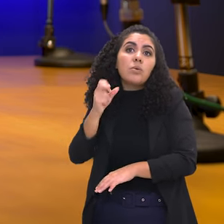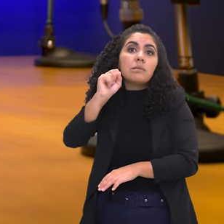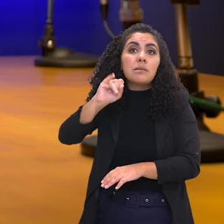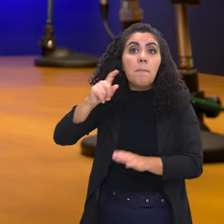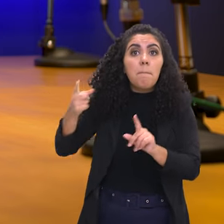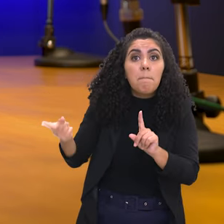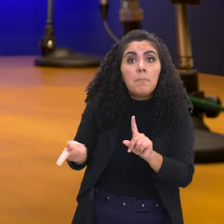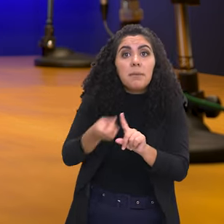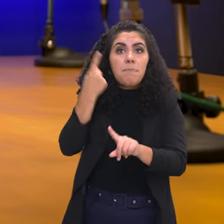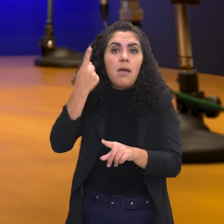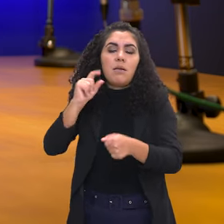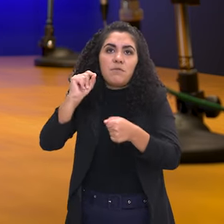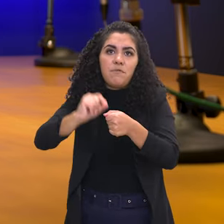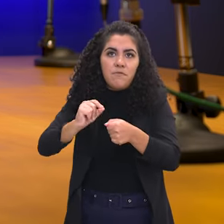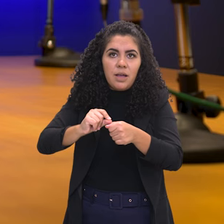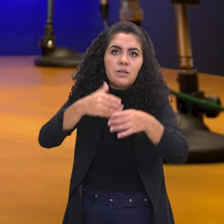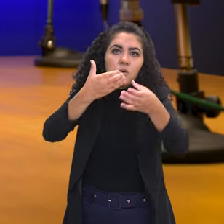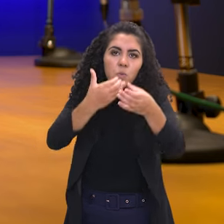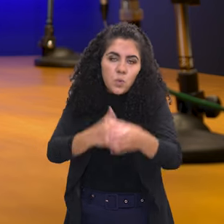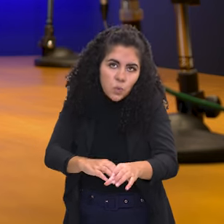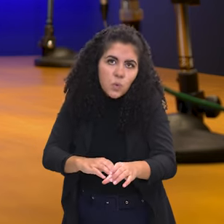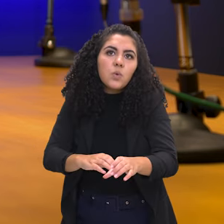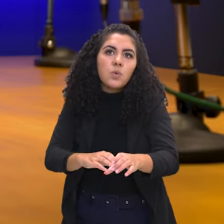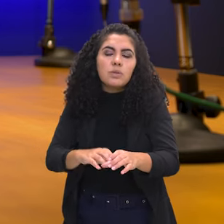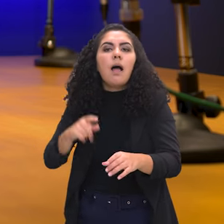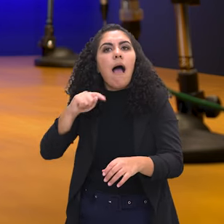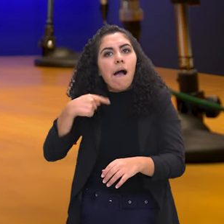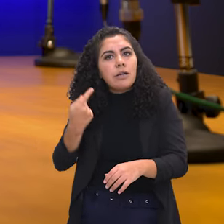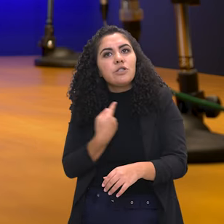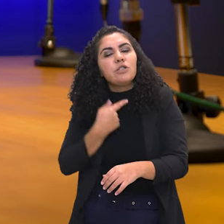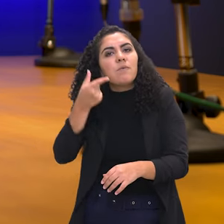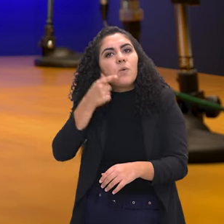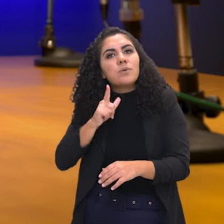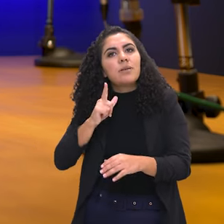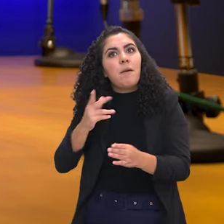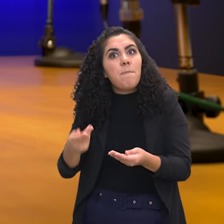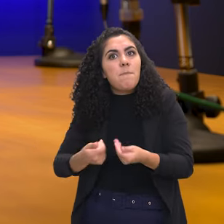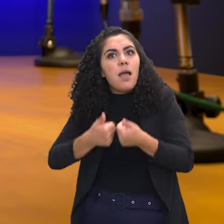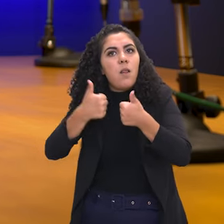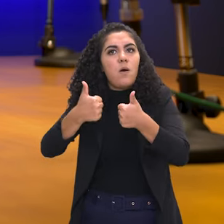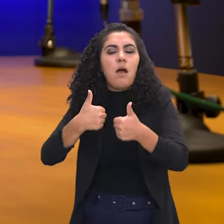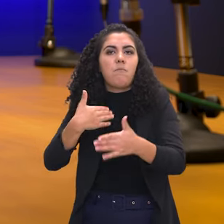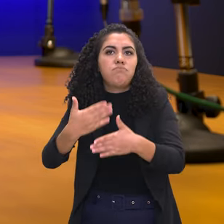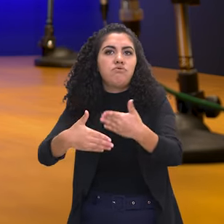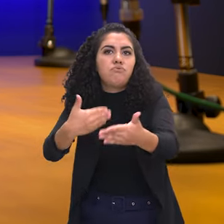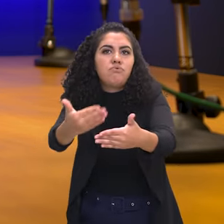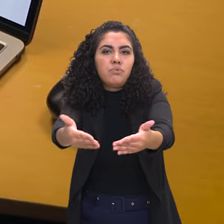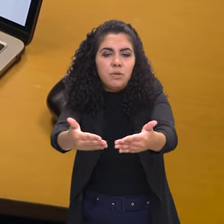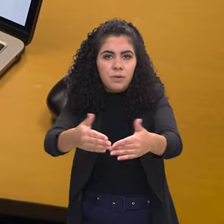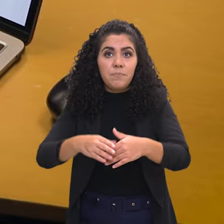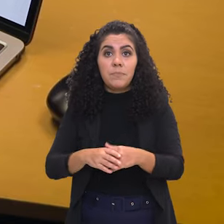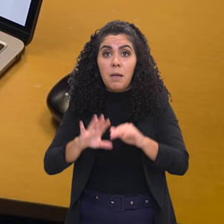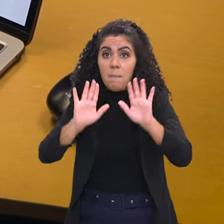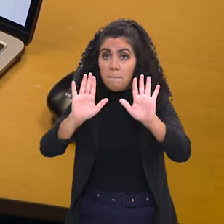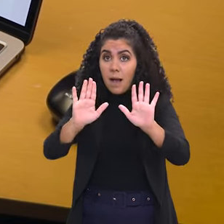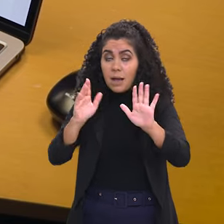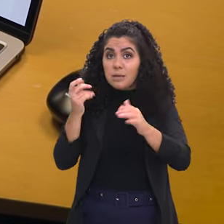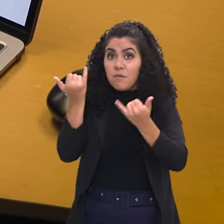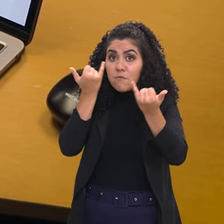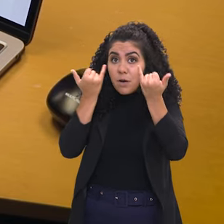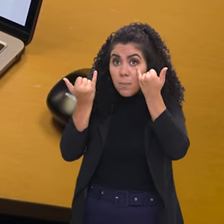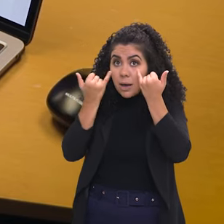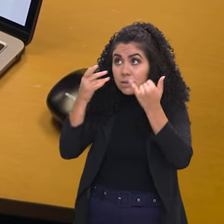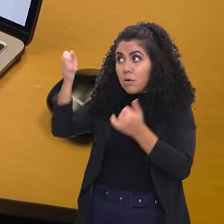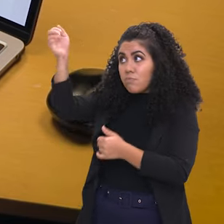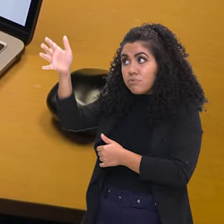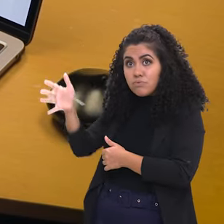que eles estão prestando e vai ser como a gente vai conseguir efetivamente melhorar o acesso das pessoas às vagas públicas. Lembrando que esses dados,